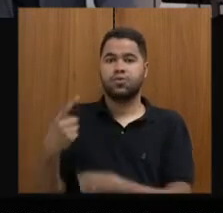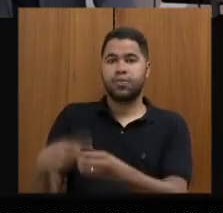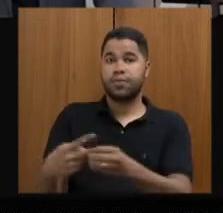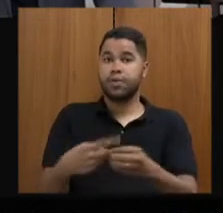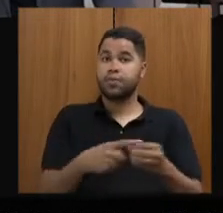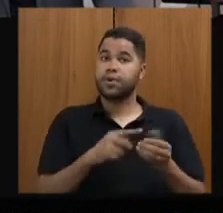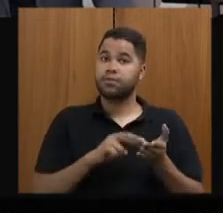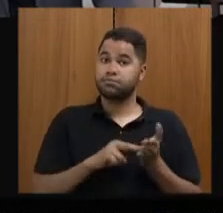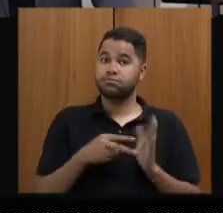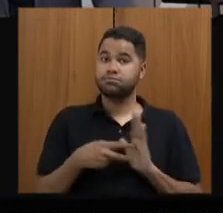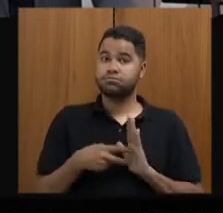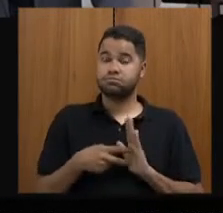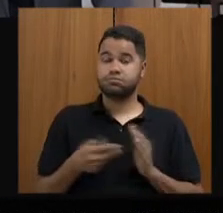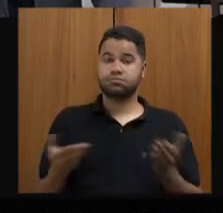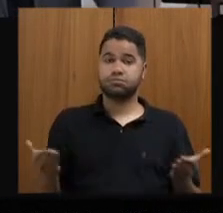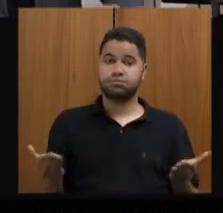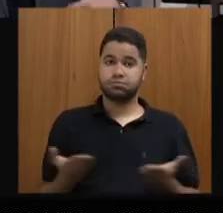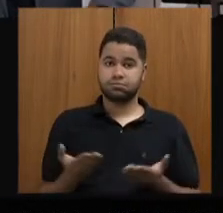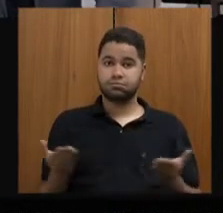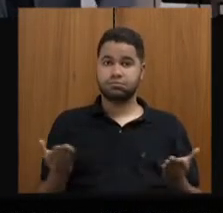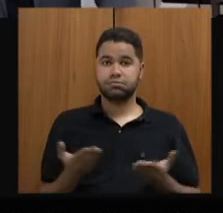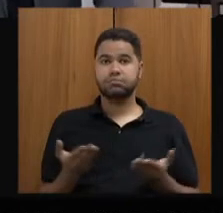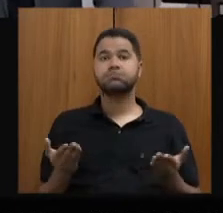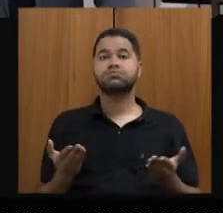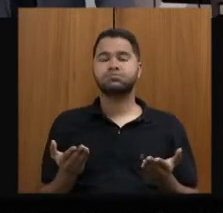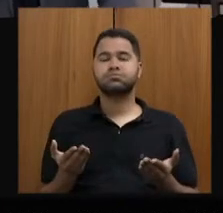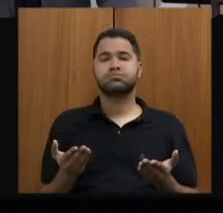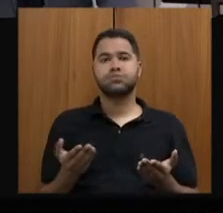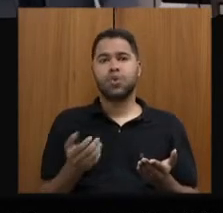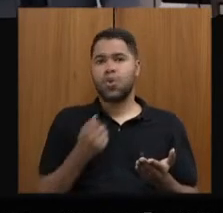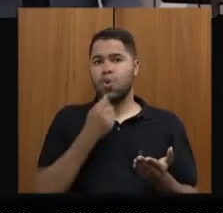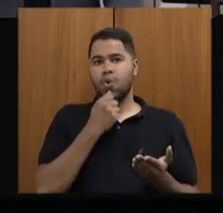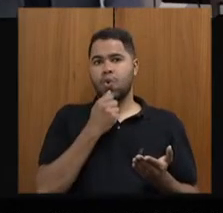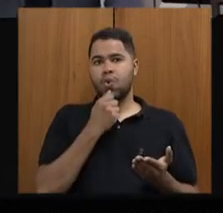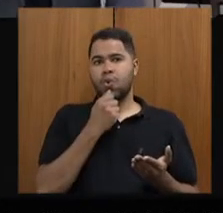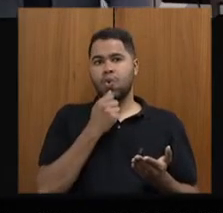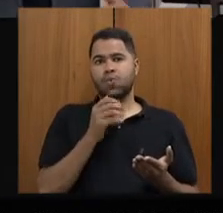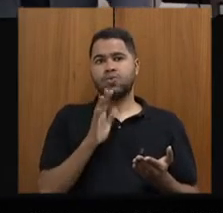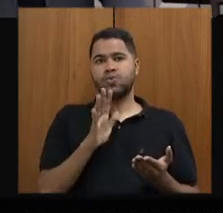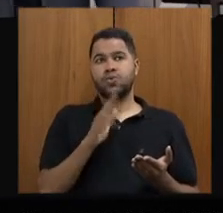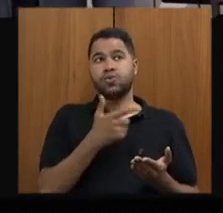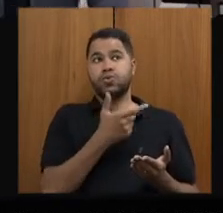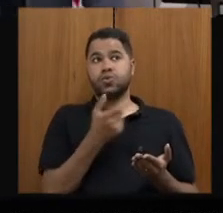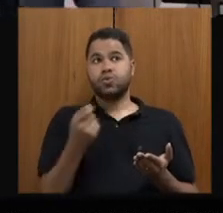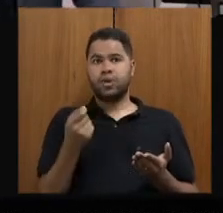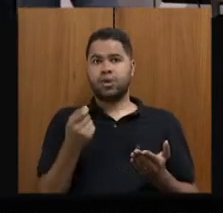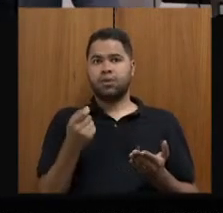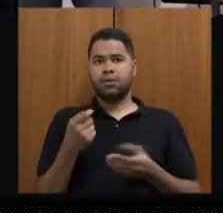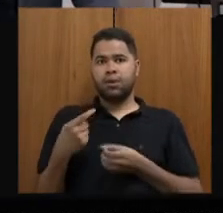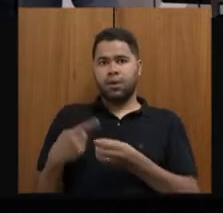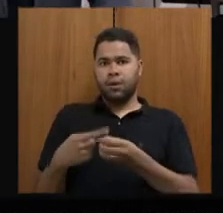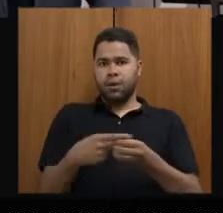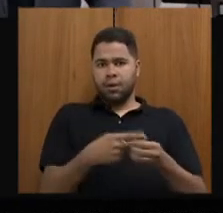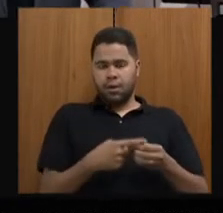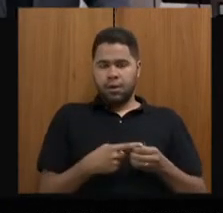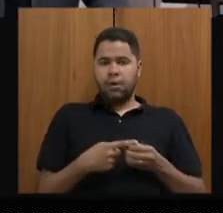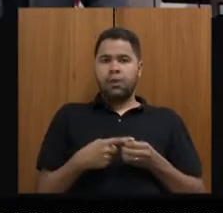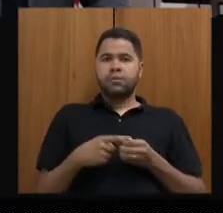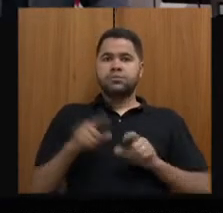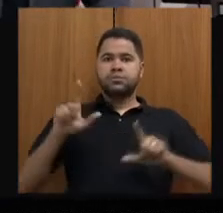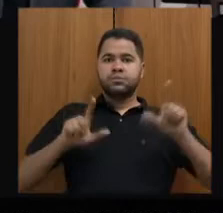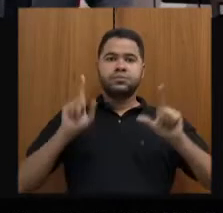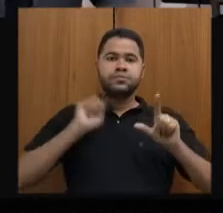isso significa que, hoje, ainda não tínhamos 200 municípios onde a Rede Minas